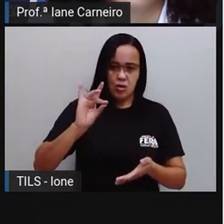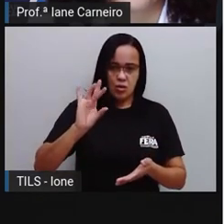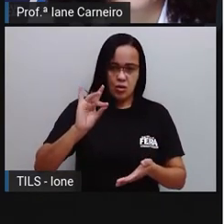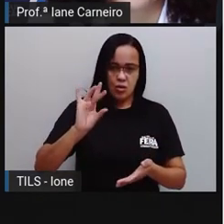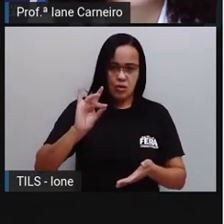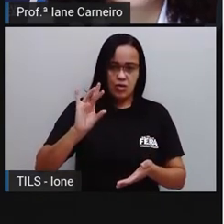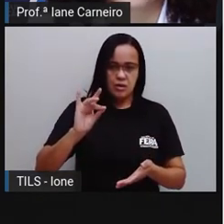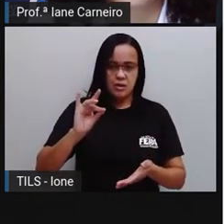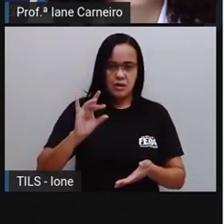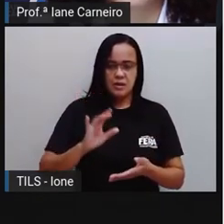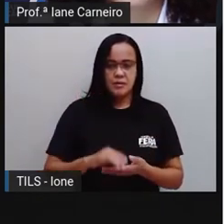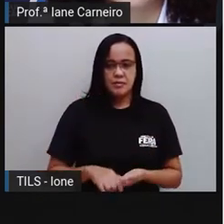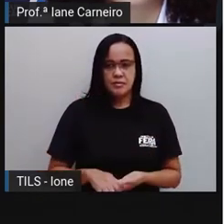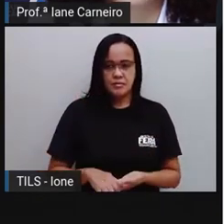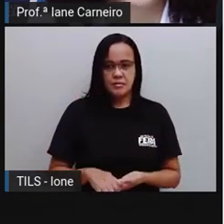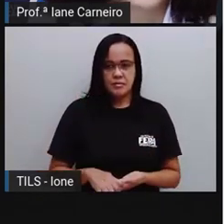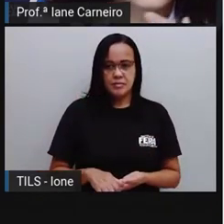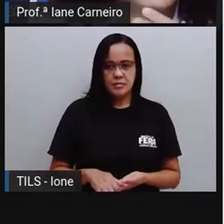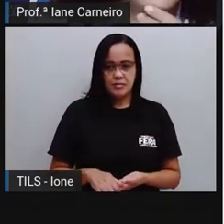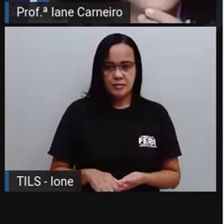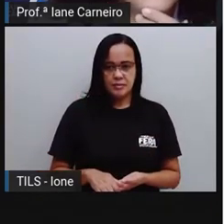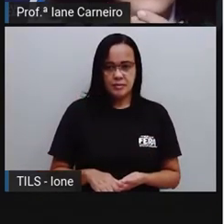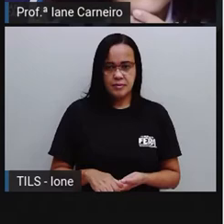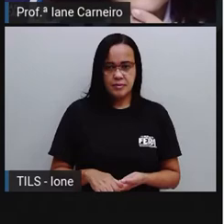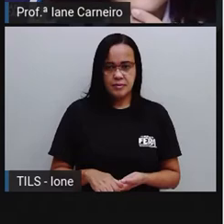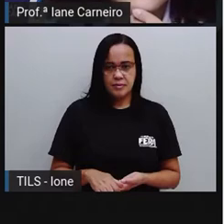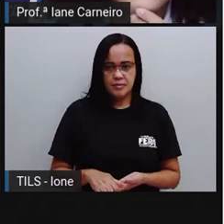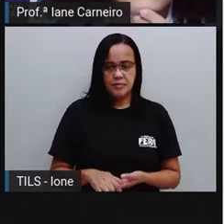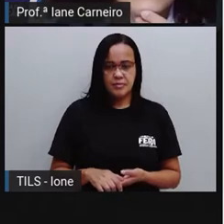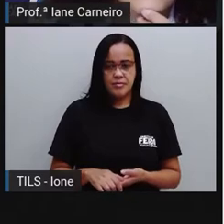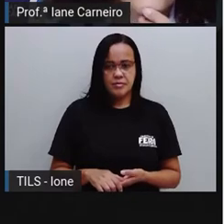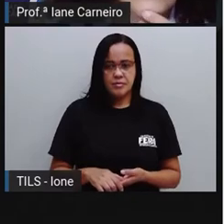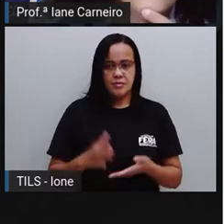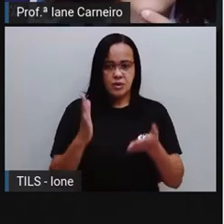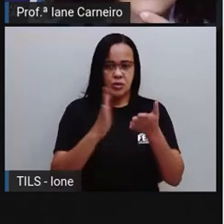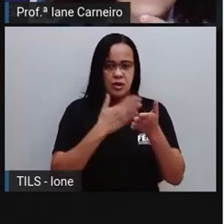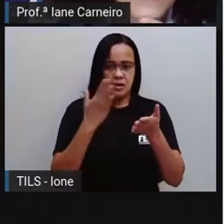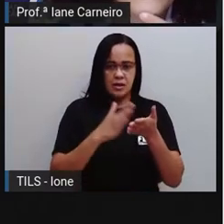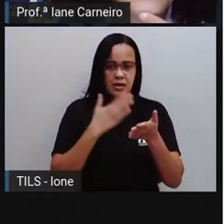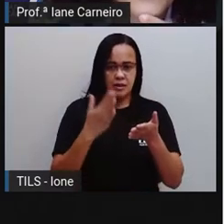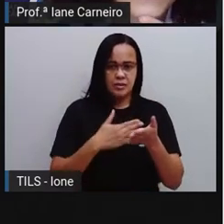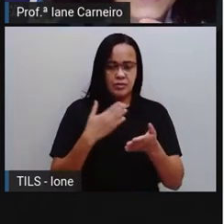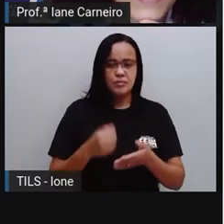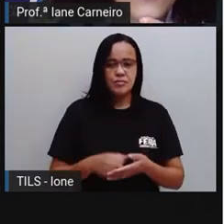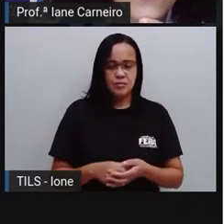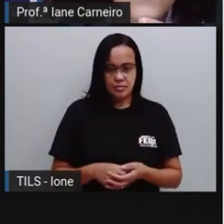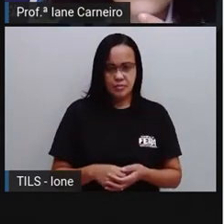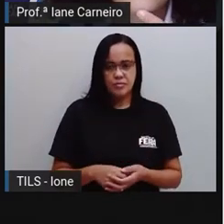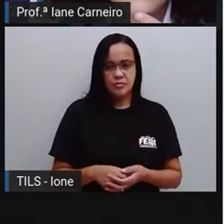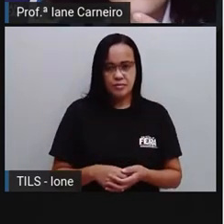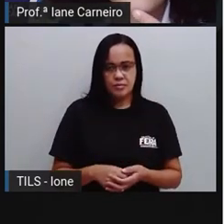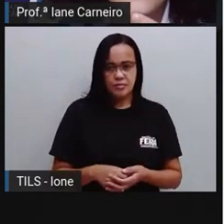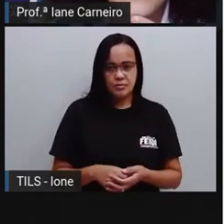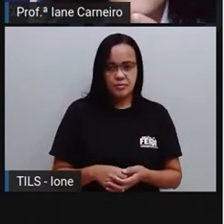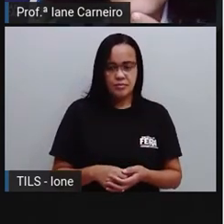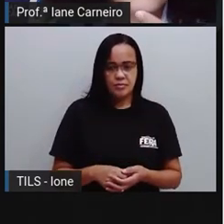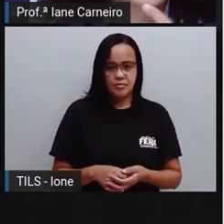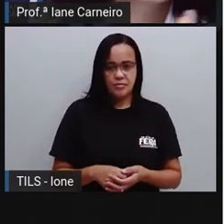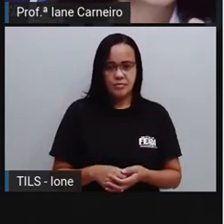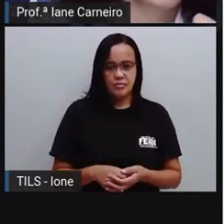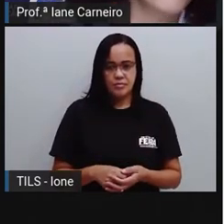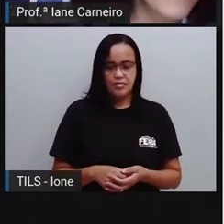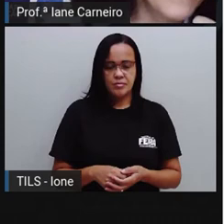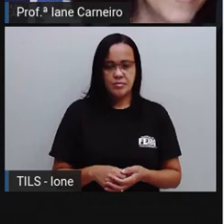A pessoa falou tesoura, não foi? E a tesoura. Pronto, Do lado esquerdo os brinquedos. Do lado direito